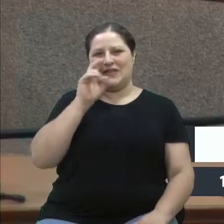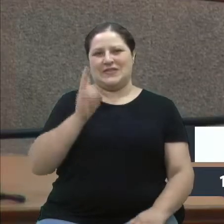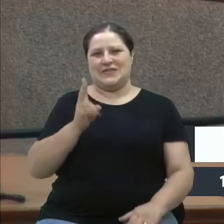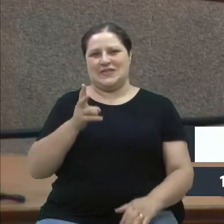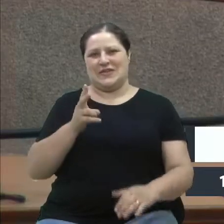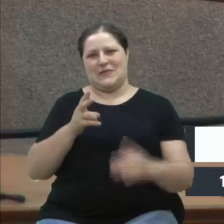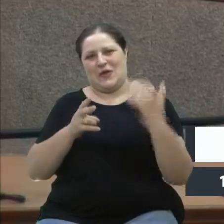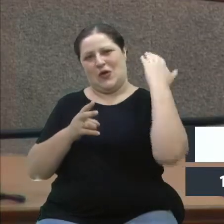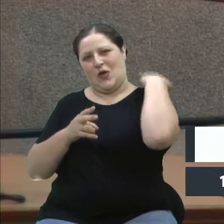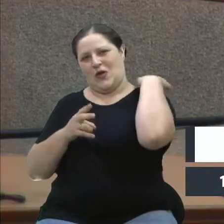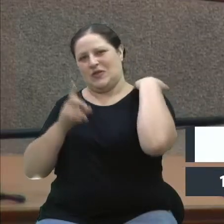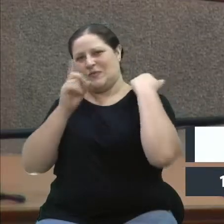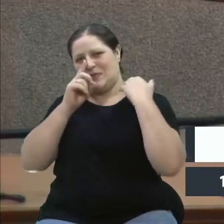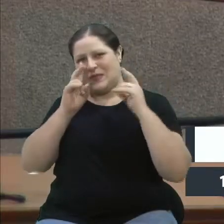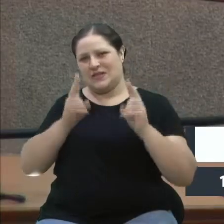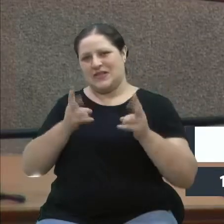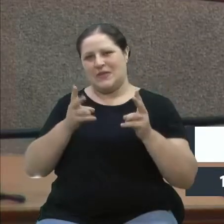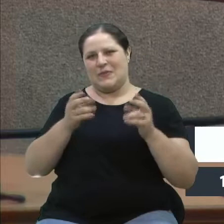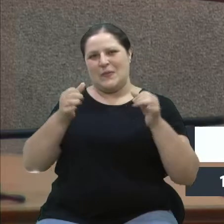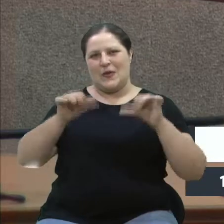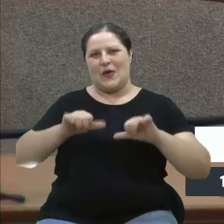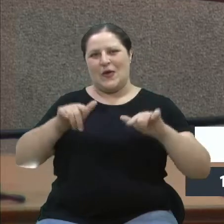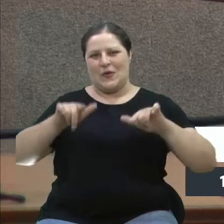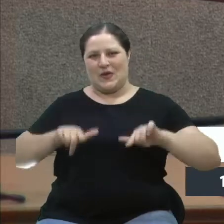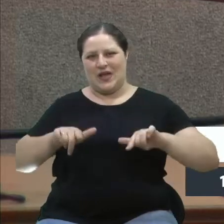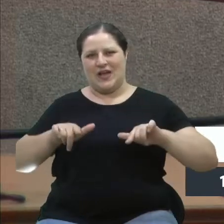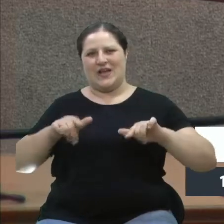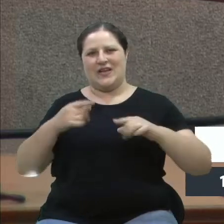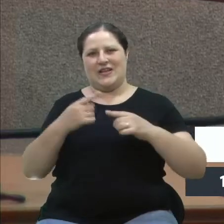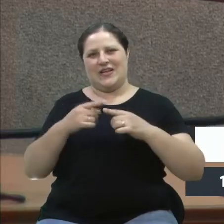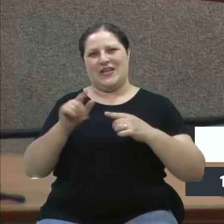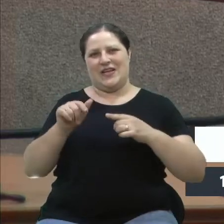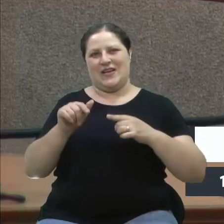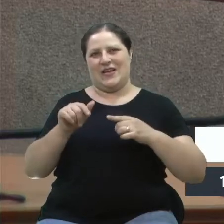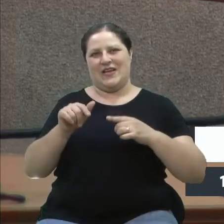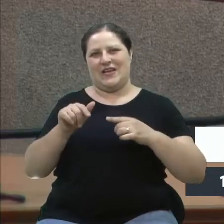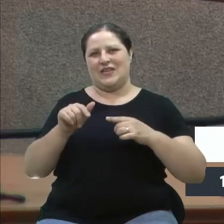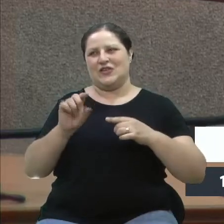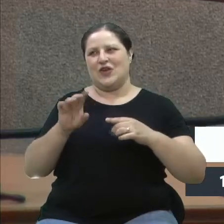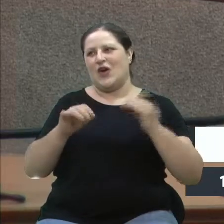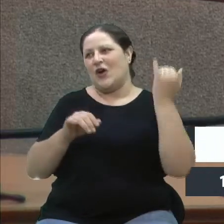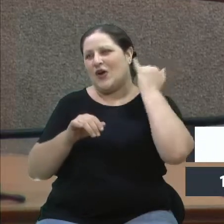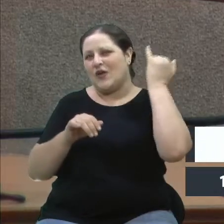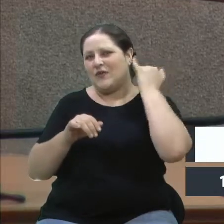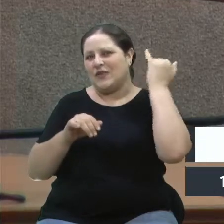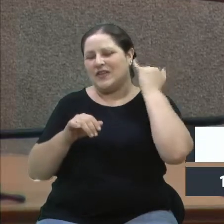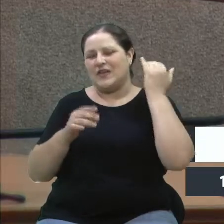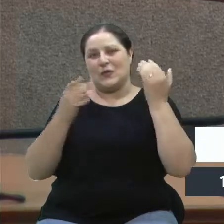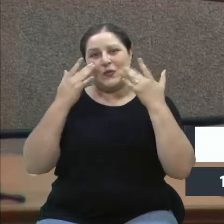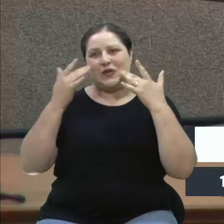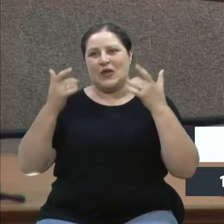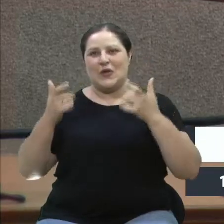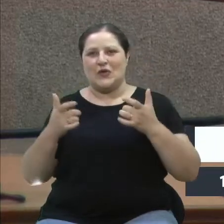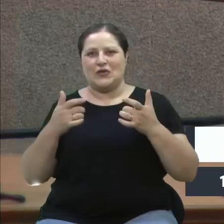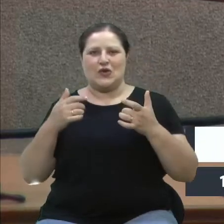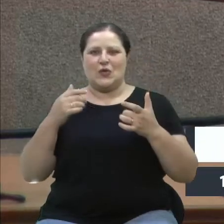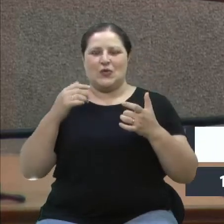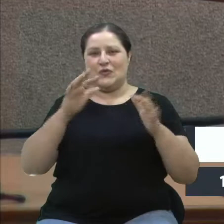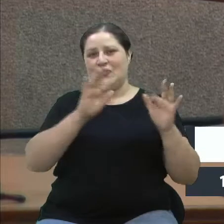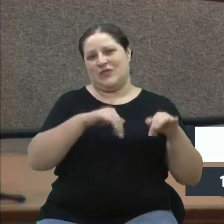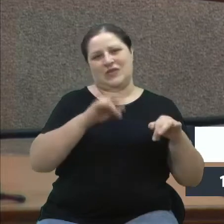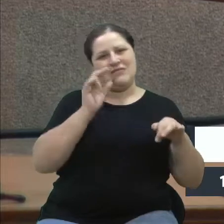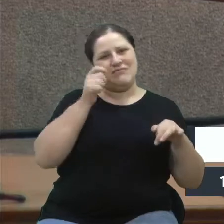fica no pior lugar, querida, com o jornal nos ouvidos, que ela dizia, e a gente, eu não sei se ainda é assim hoje, hoje eu não assisto mais, mas enfim,